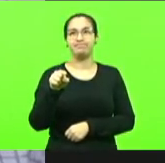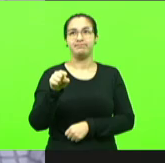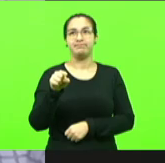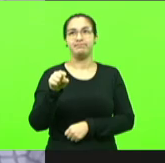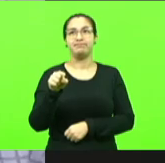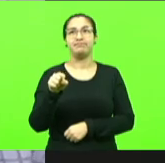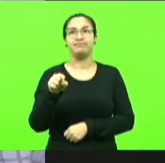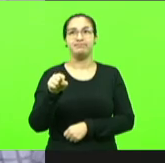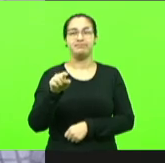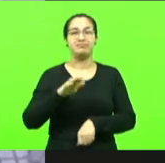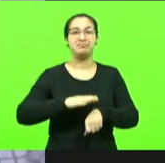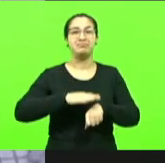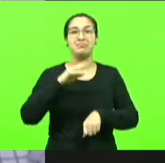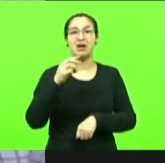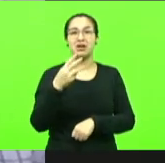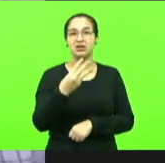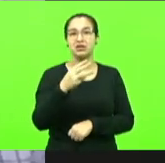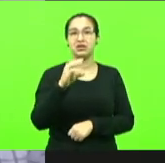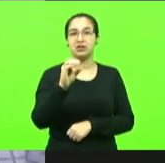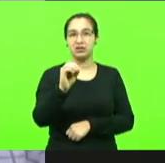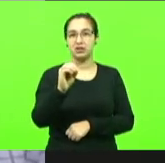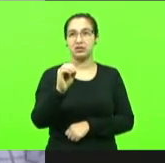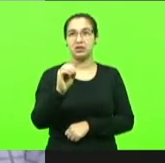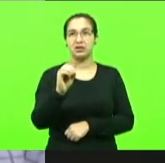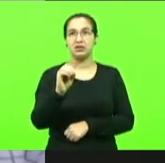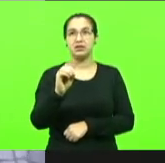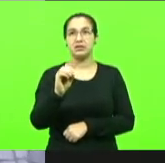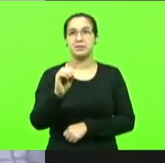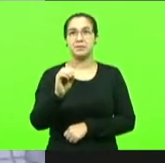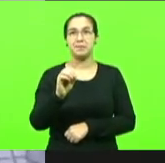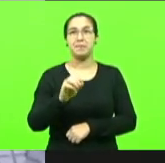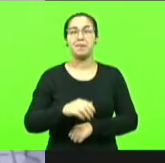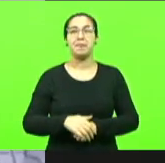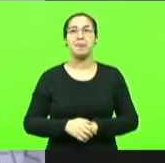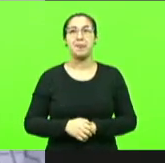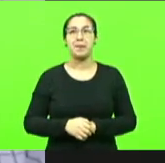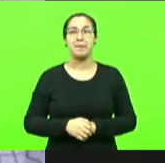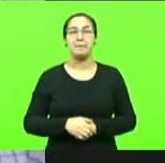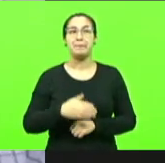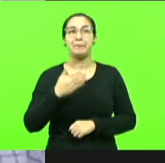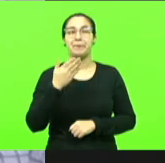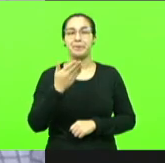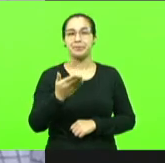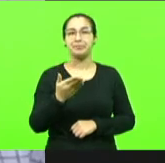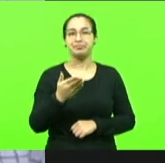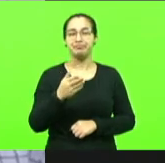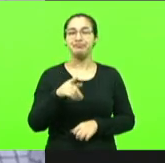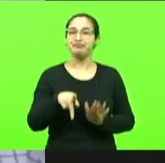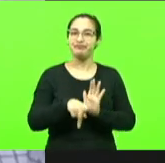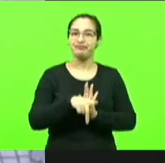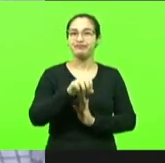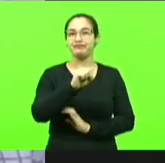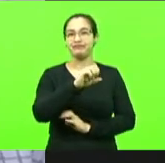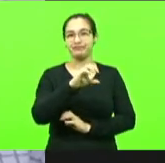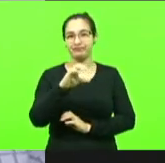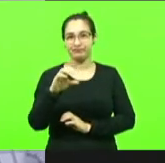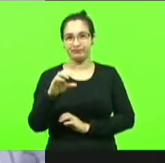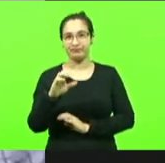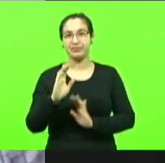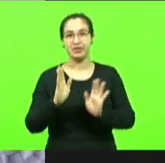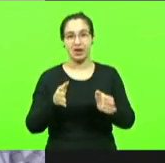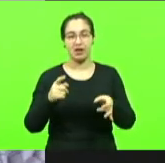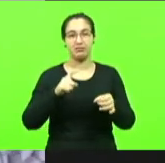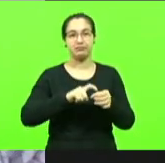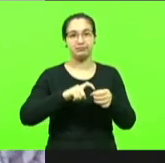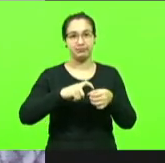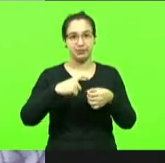mais de 30% 40% quiçá dos catarinenses estão associados em